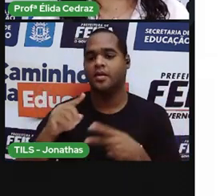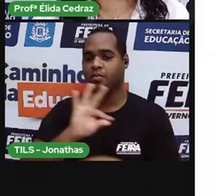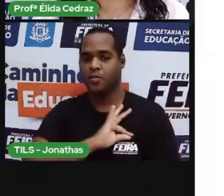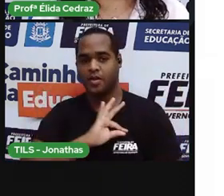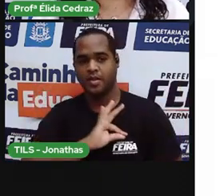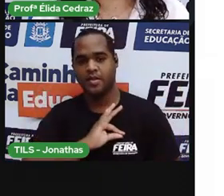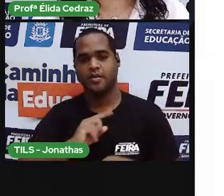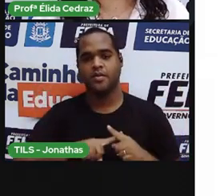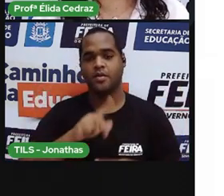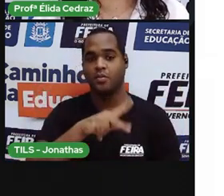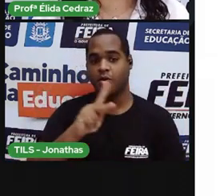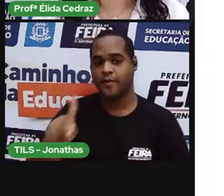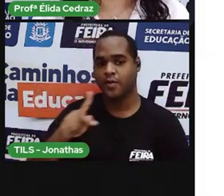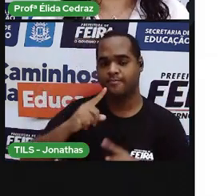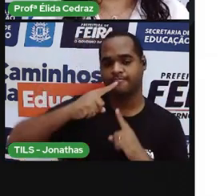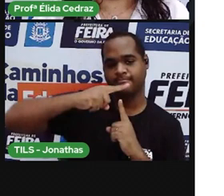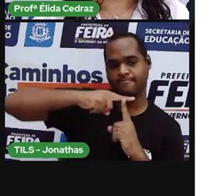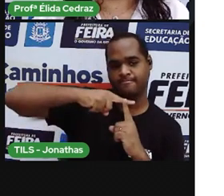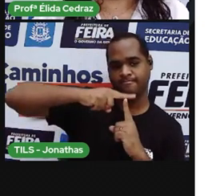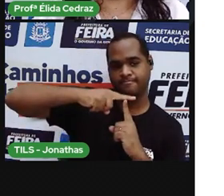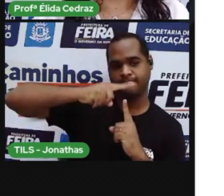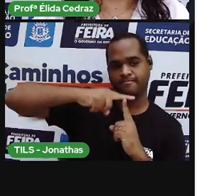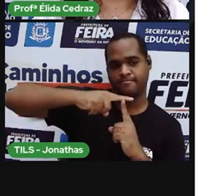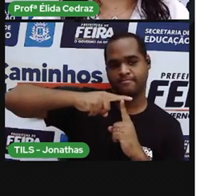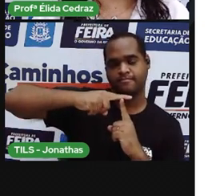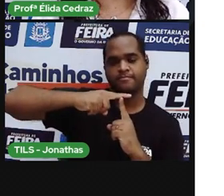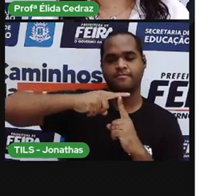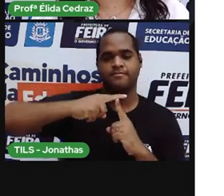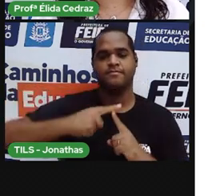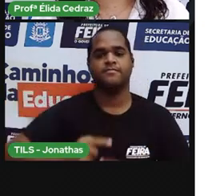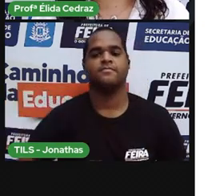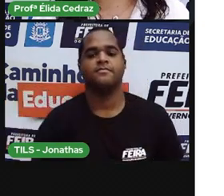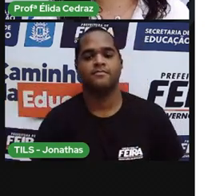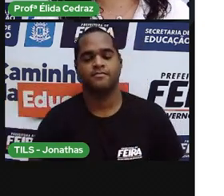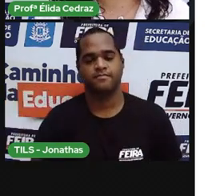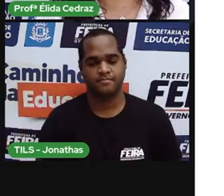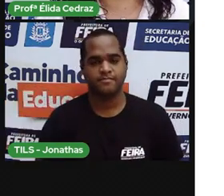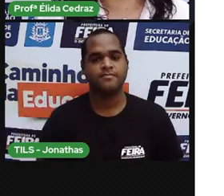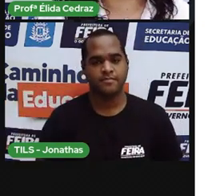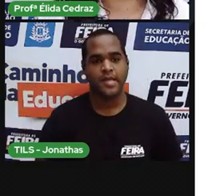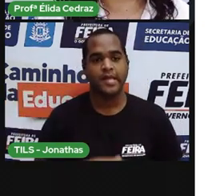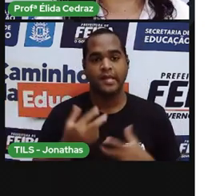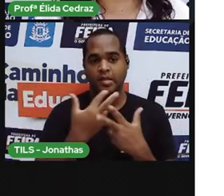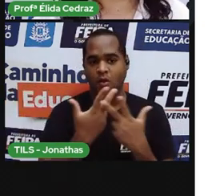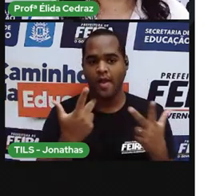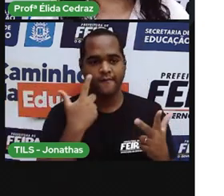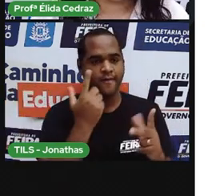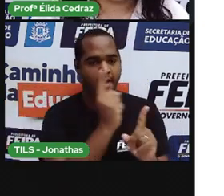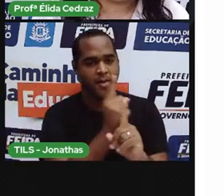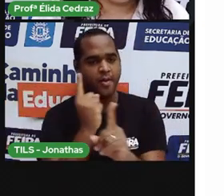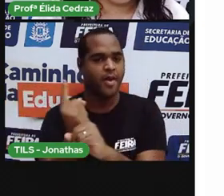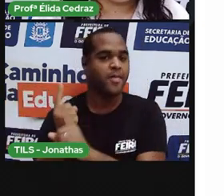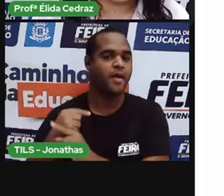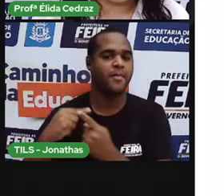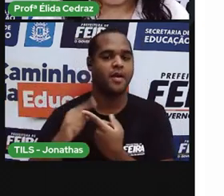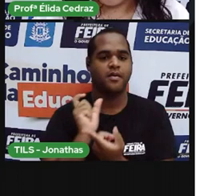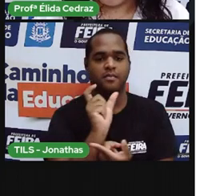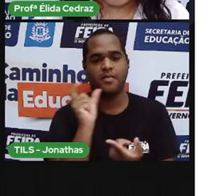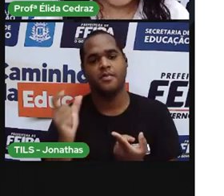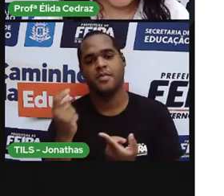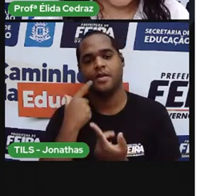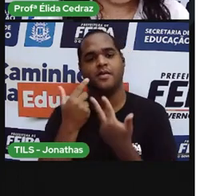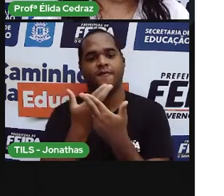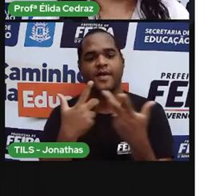policial, professor e taxista e vamos encontrá-la no caça-palavras.